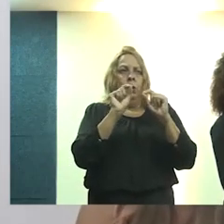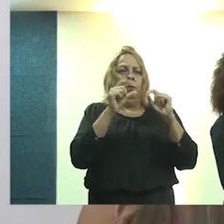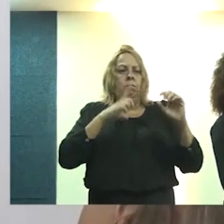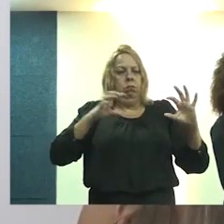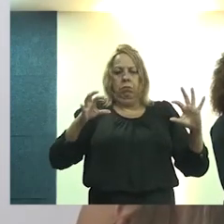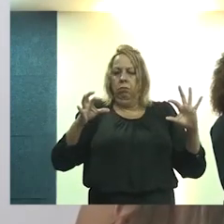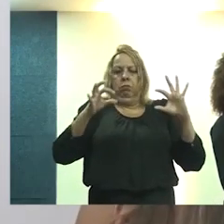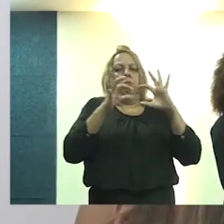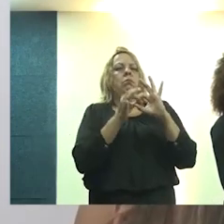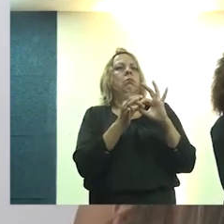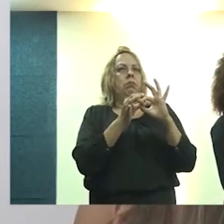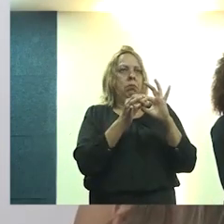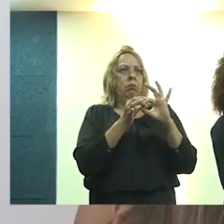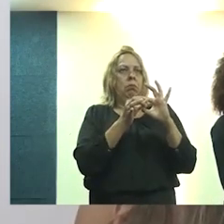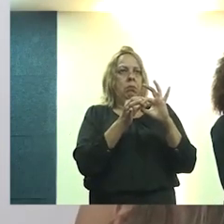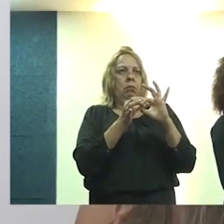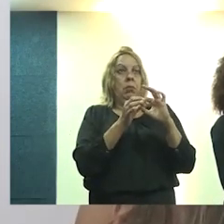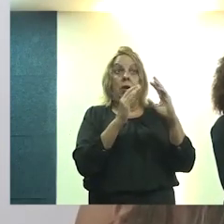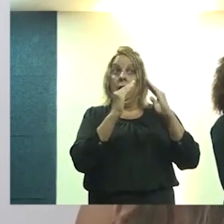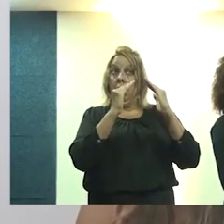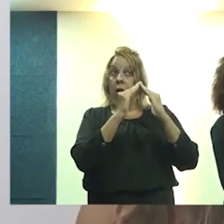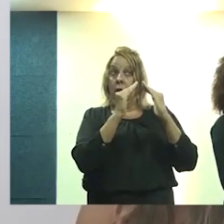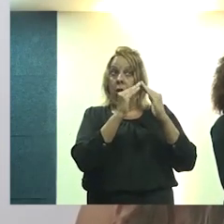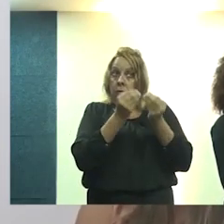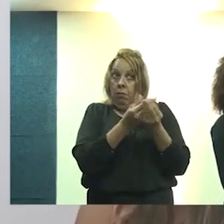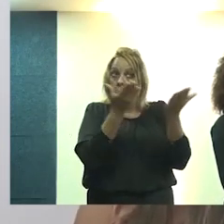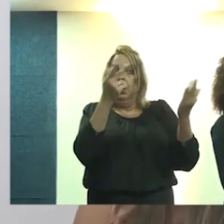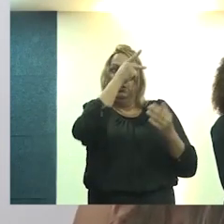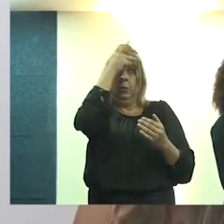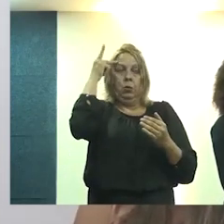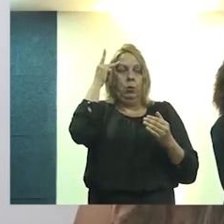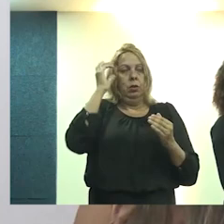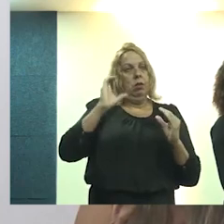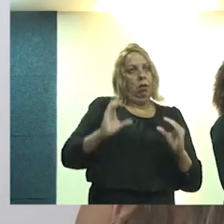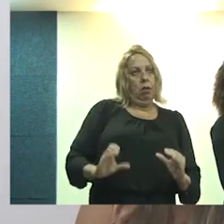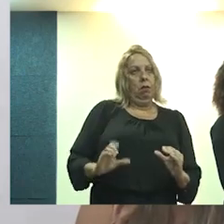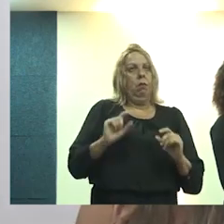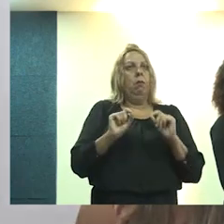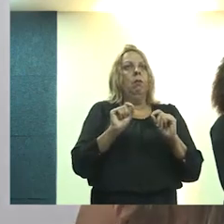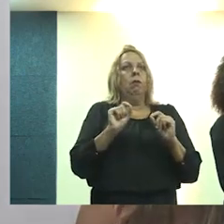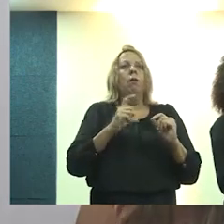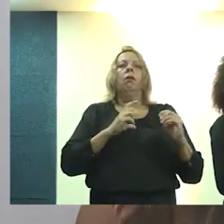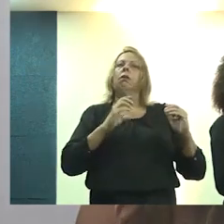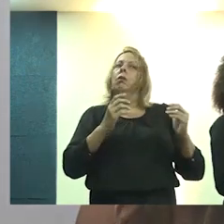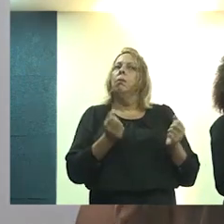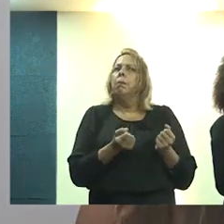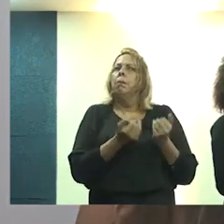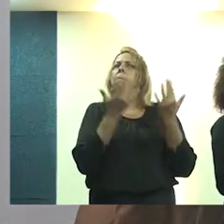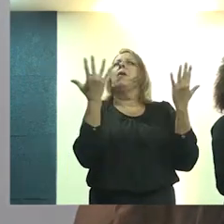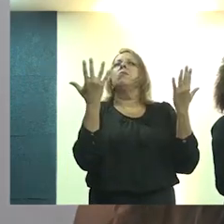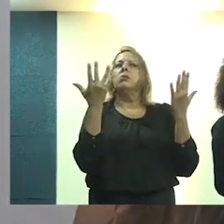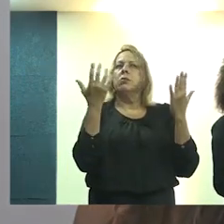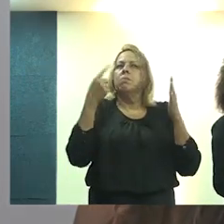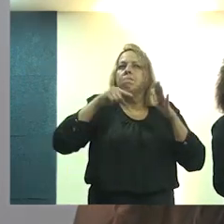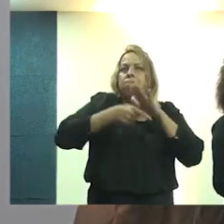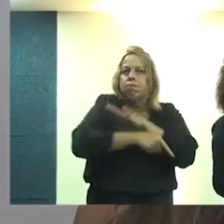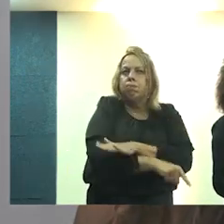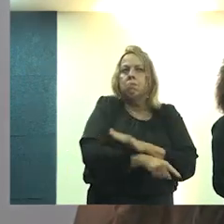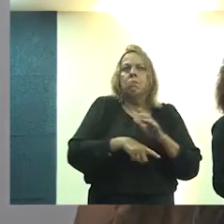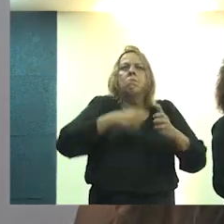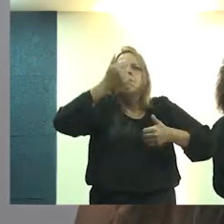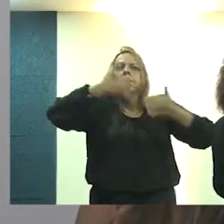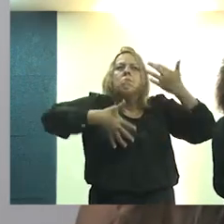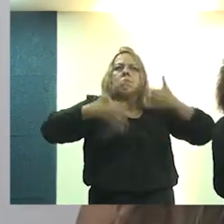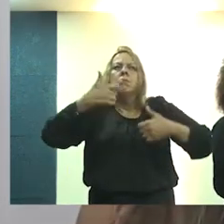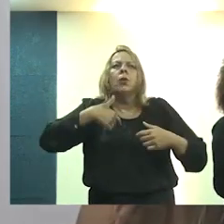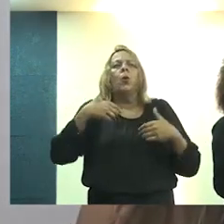um iceberg, a casa que é entregue ao cidadão, mas ela diz muito mais do que isso. Ela